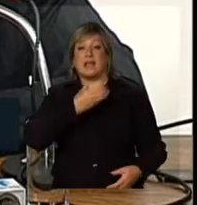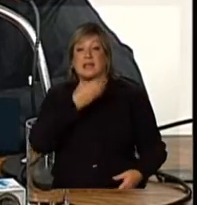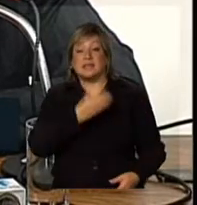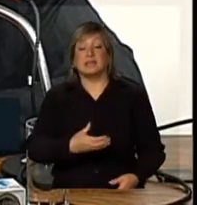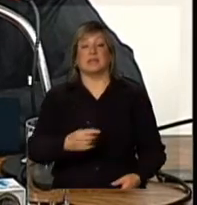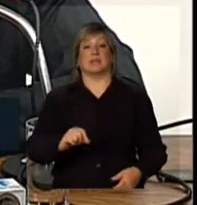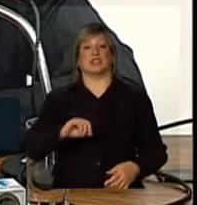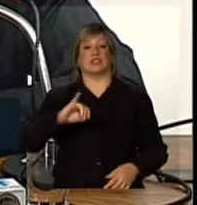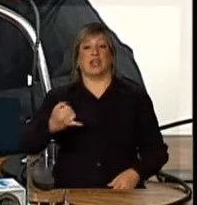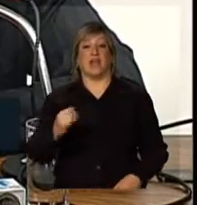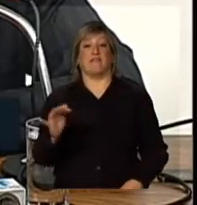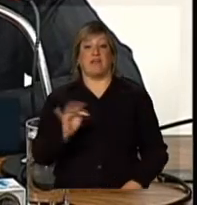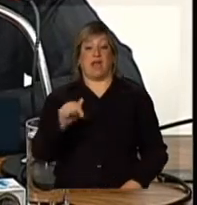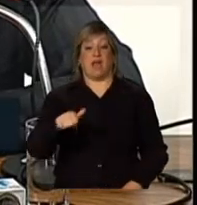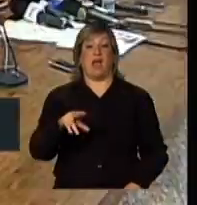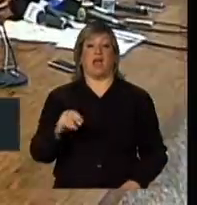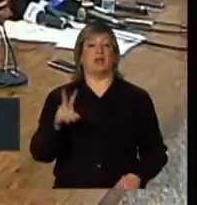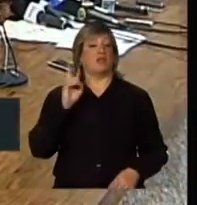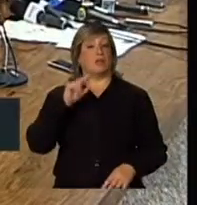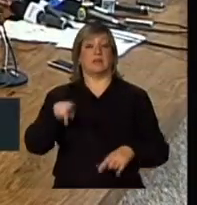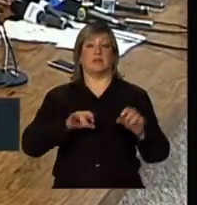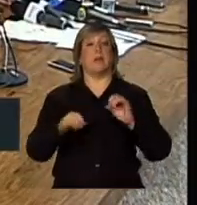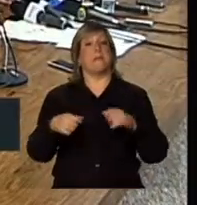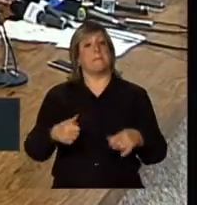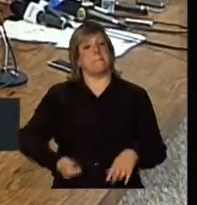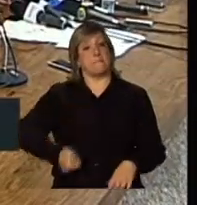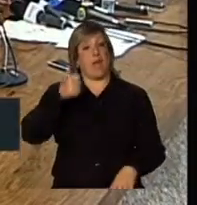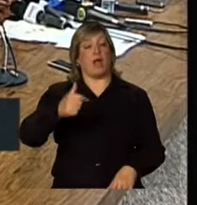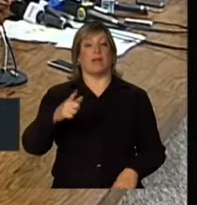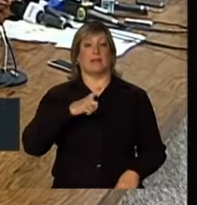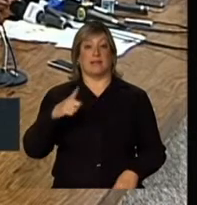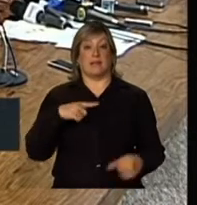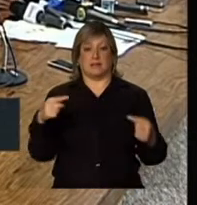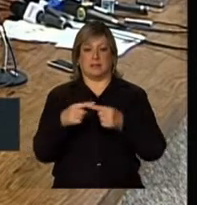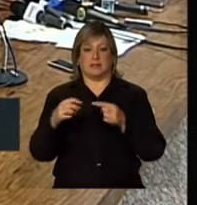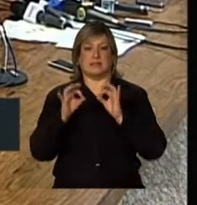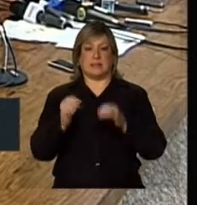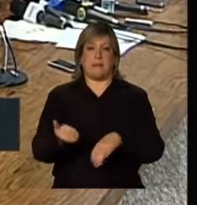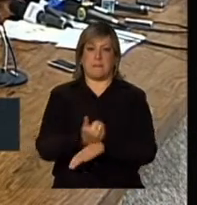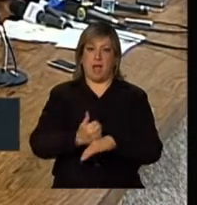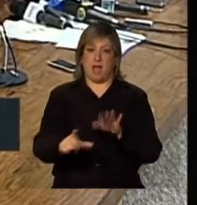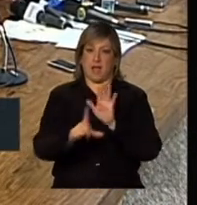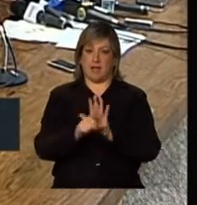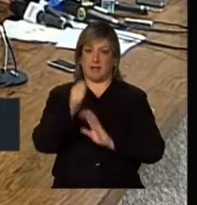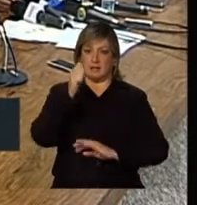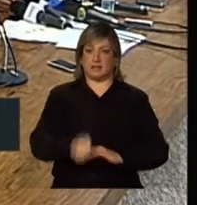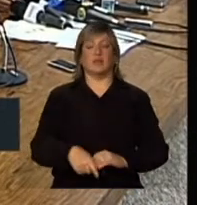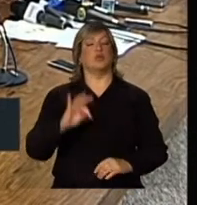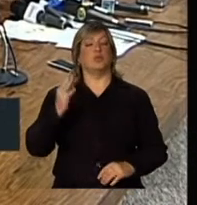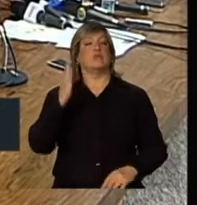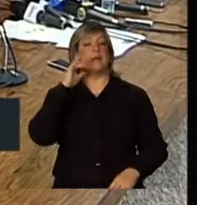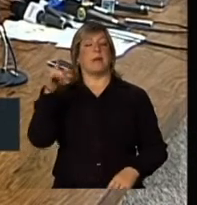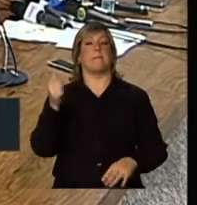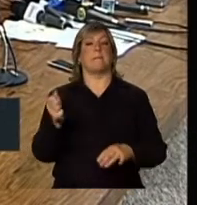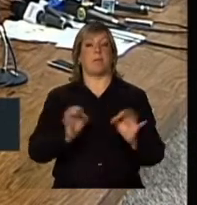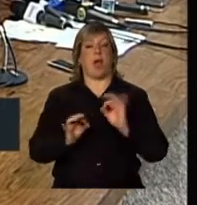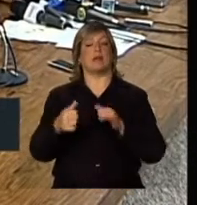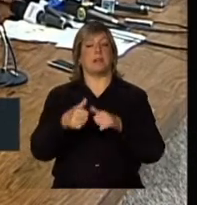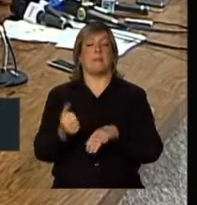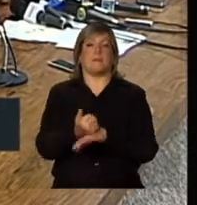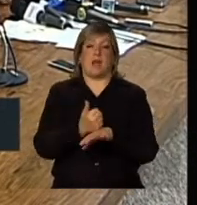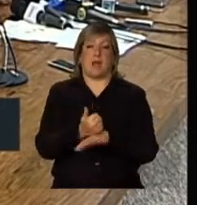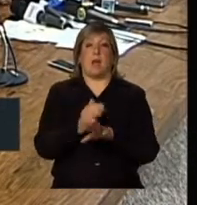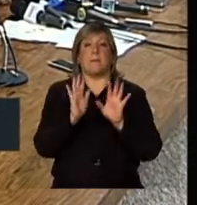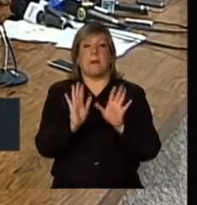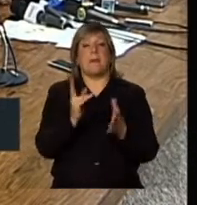janeiro e fevereiro deste ano nessa discussão. Então, preferível ter a adequação, melhoria da lei. Todos sabem que esse projeto que está lá melhora, mas,